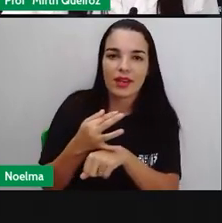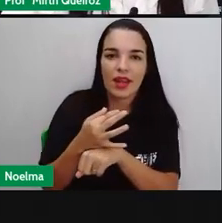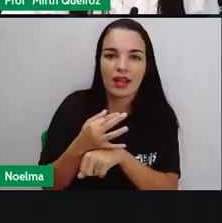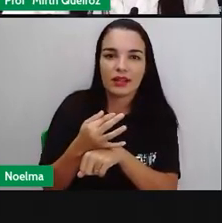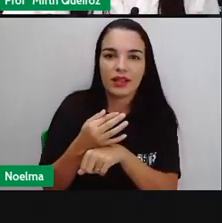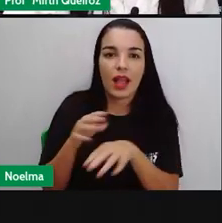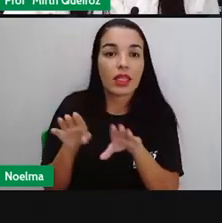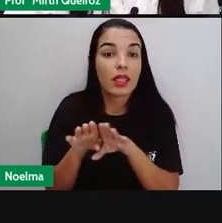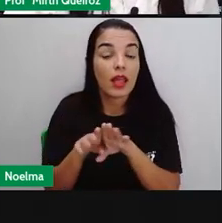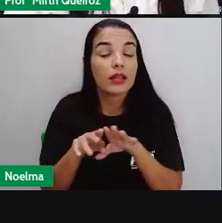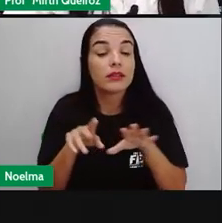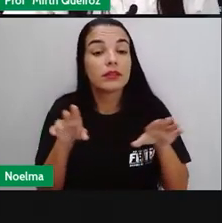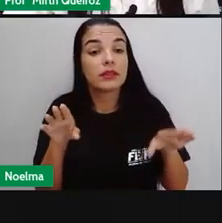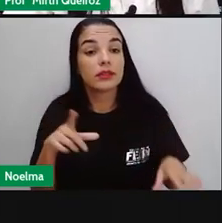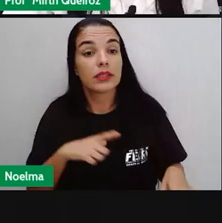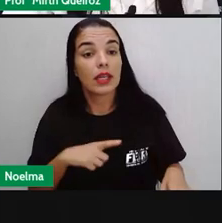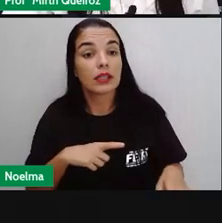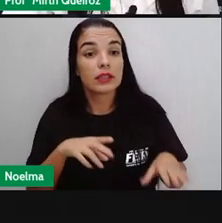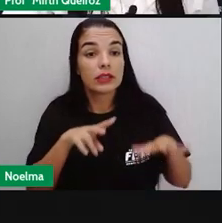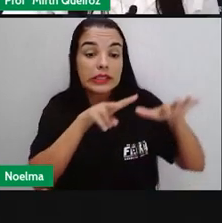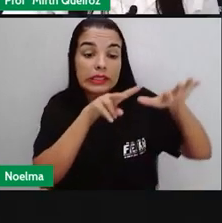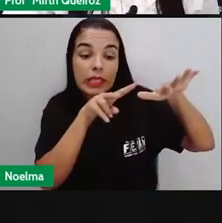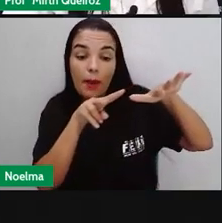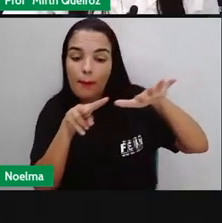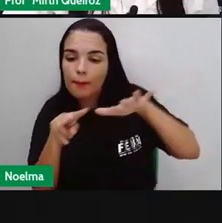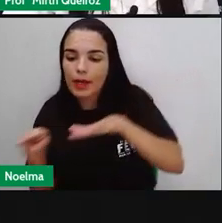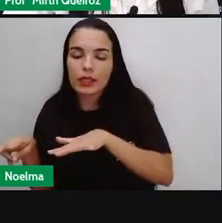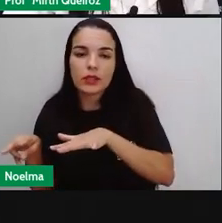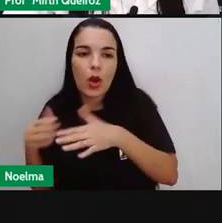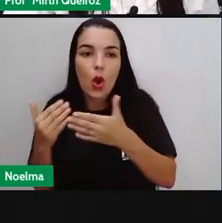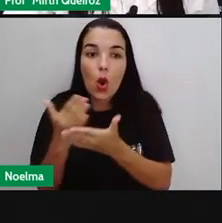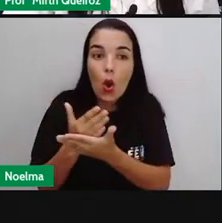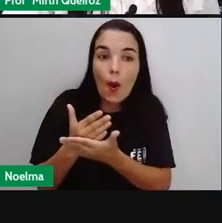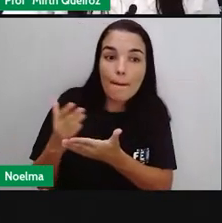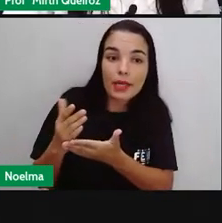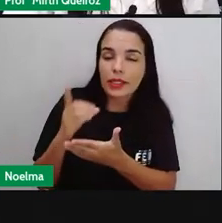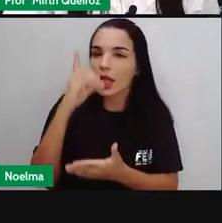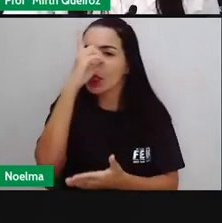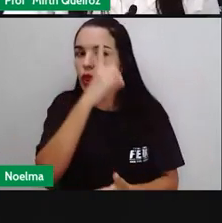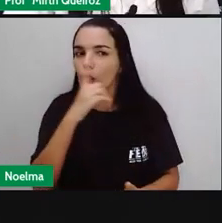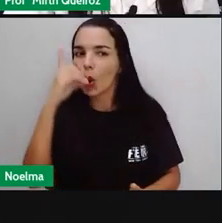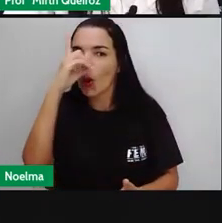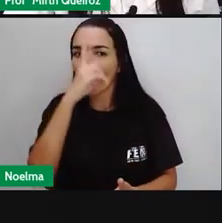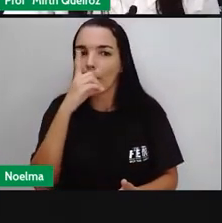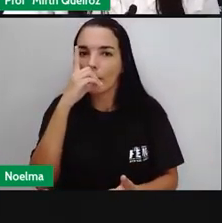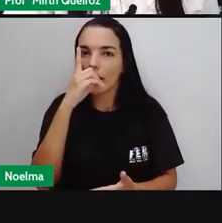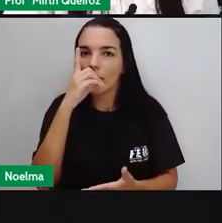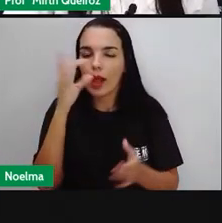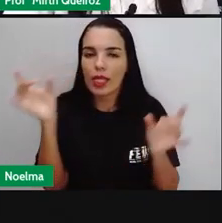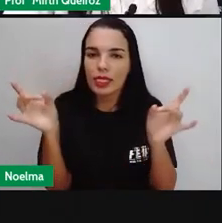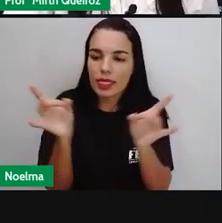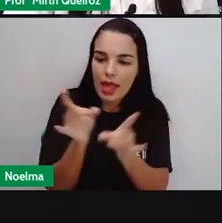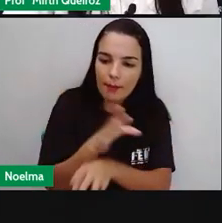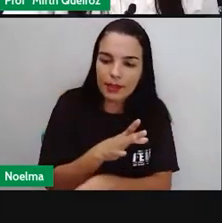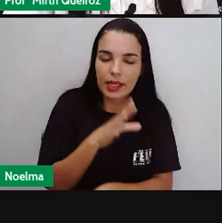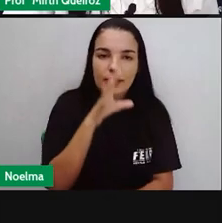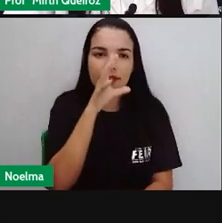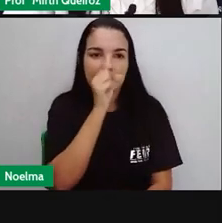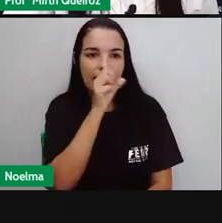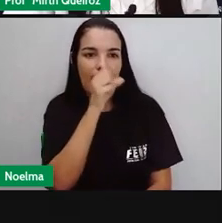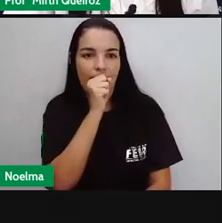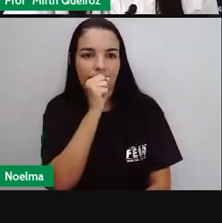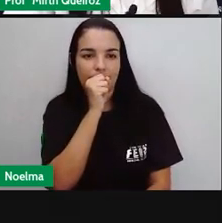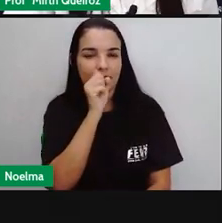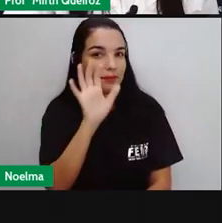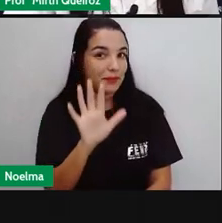também Os dias da semana A semana se inicia no domingo E termina no sábado Tem gente que acha Que é